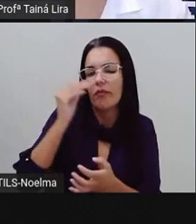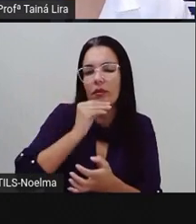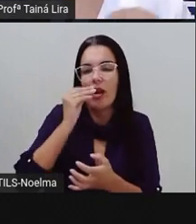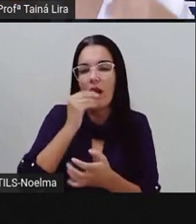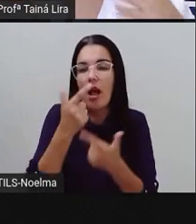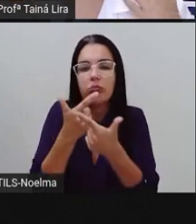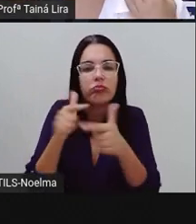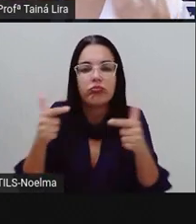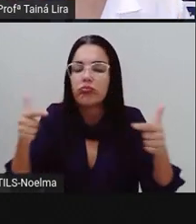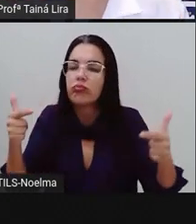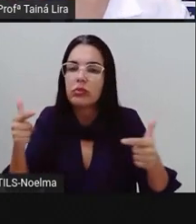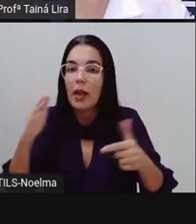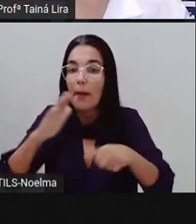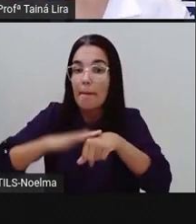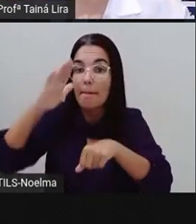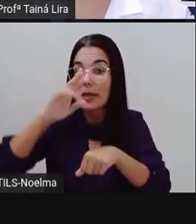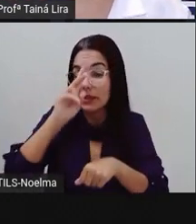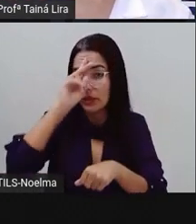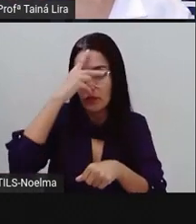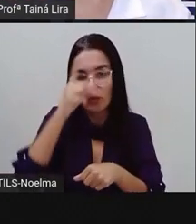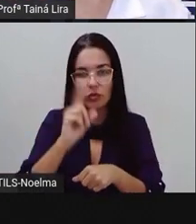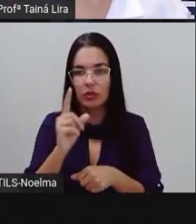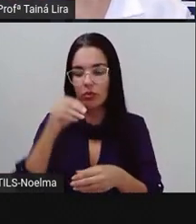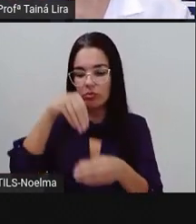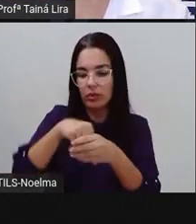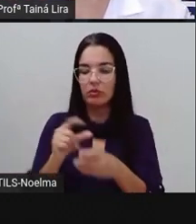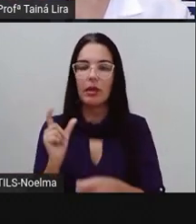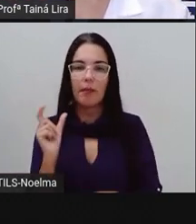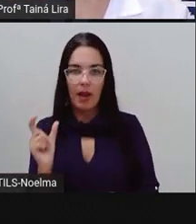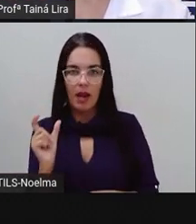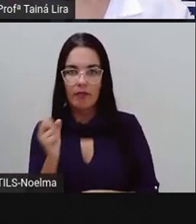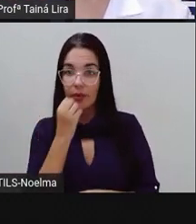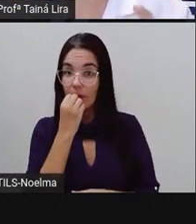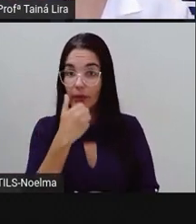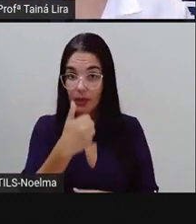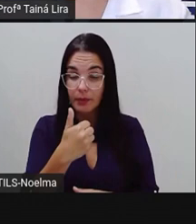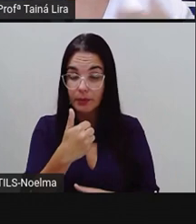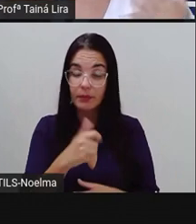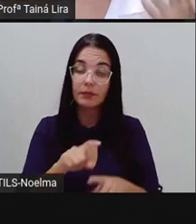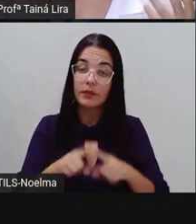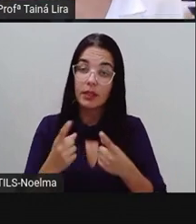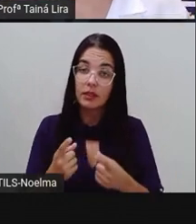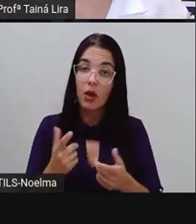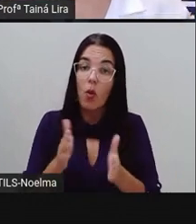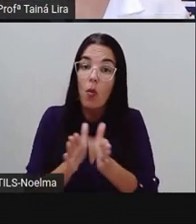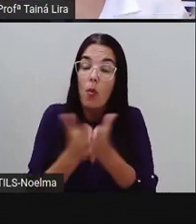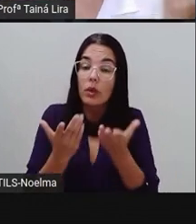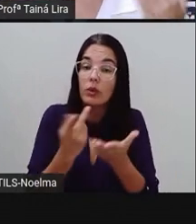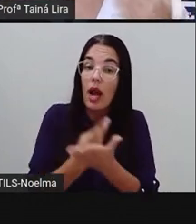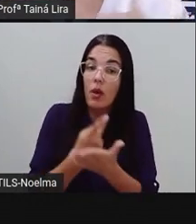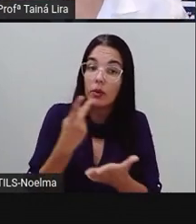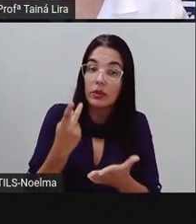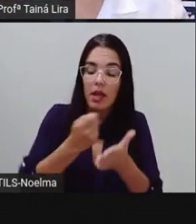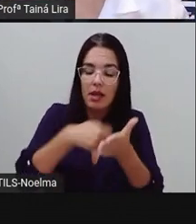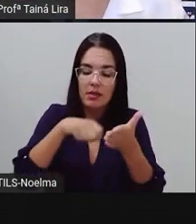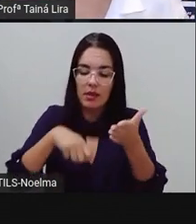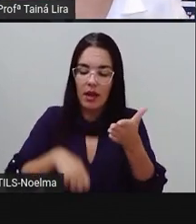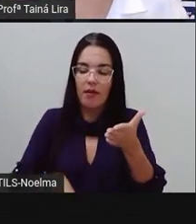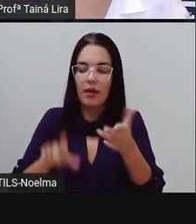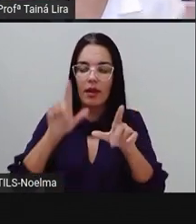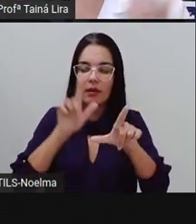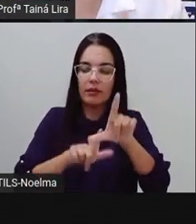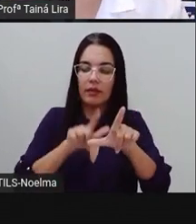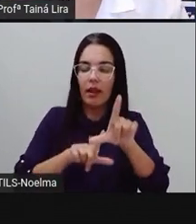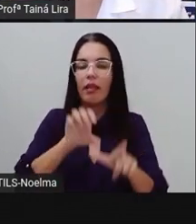Não é a sílaba mais forte da palavra, tá bom? Então, quando isso acontecer, gente escreve com E. Quando